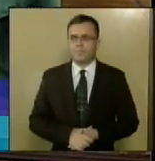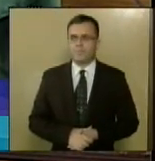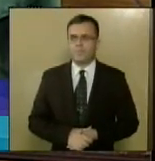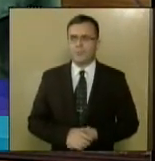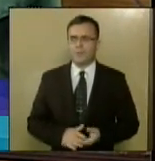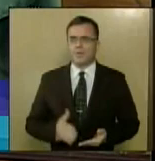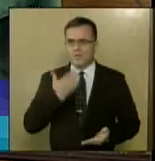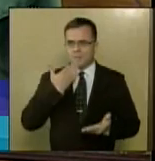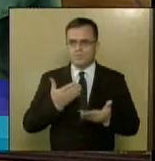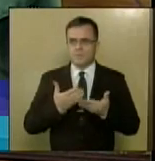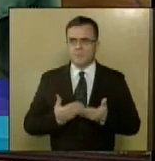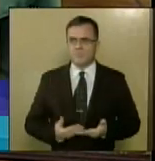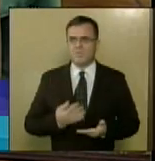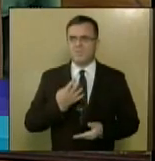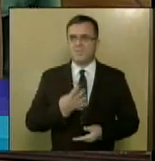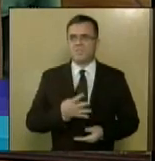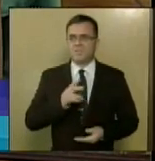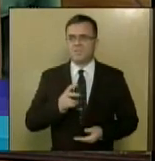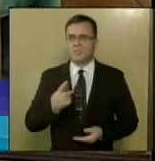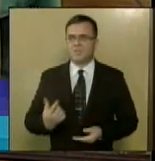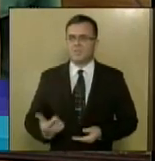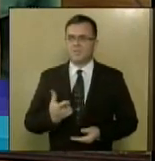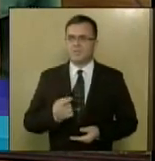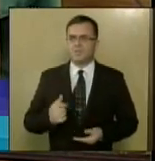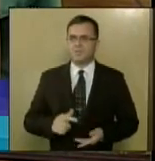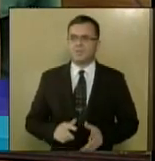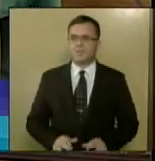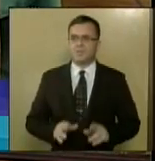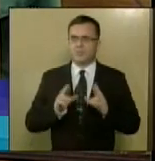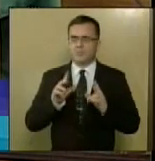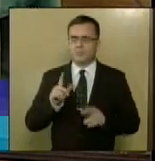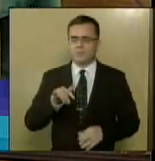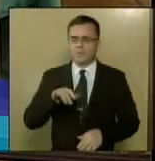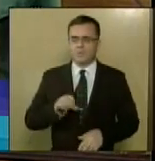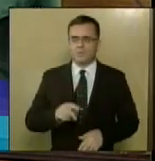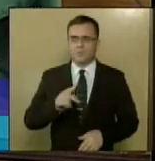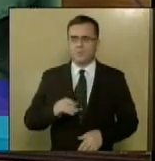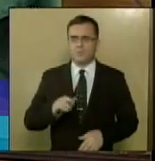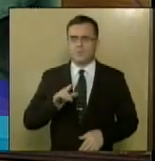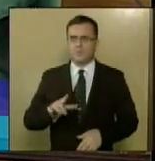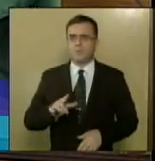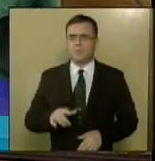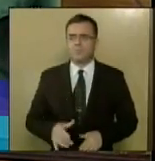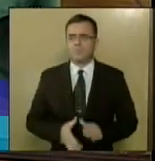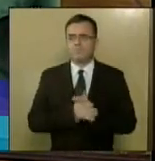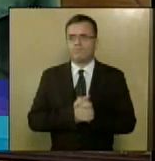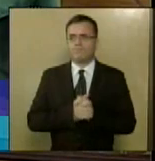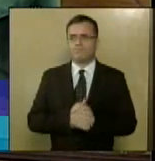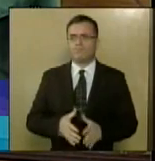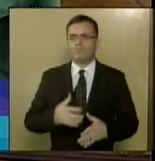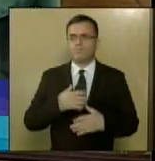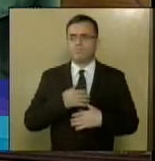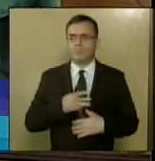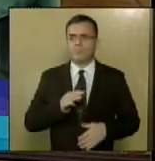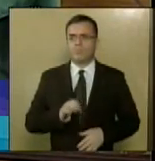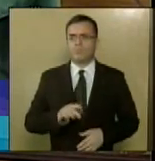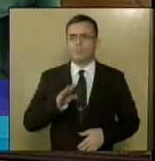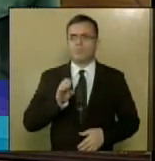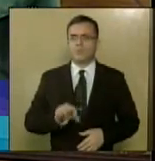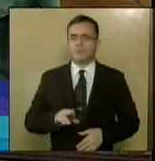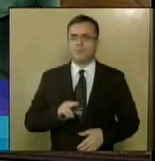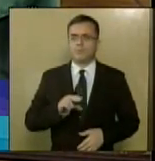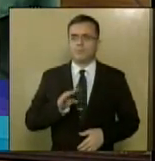Requerimento de número 452, de autoria do deputado Luciano Pimentel. Votos de pesar, excelentíssimo Elber Batalha Filho,